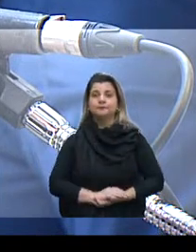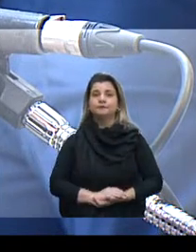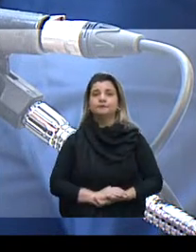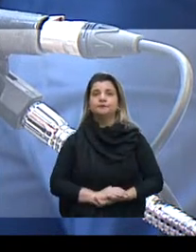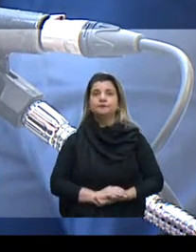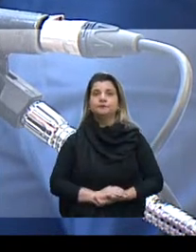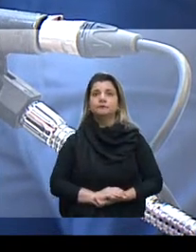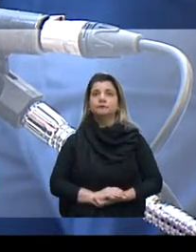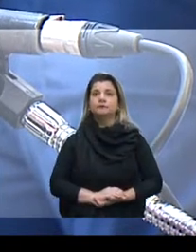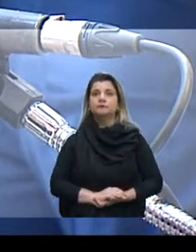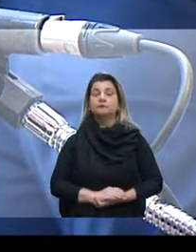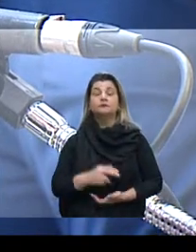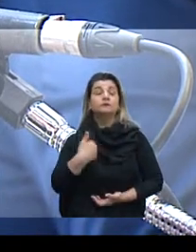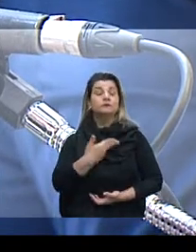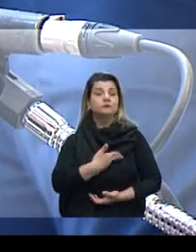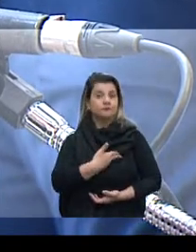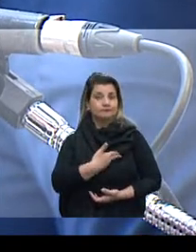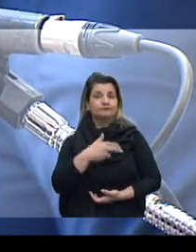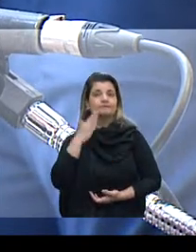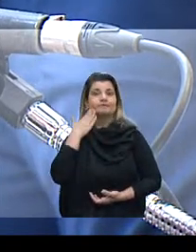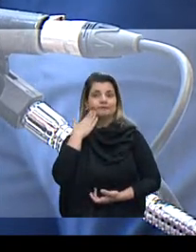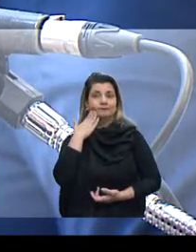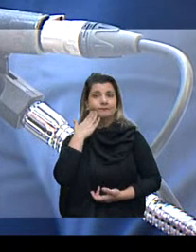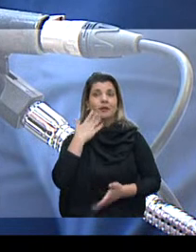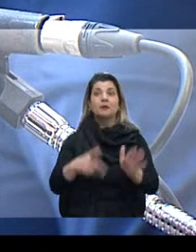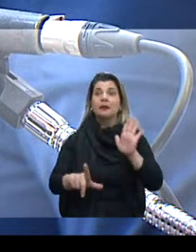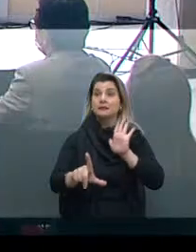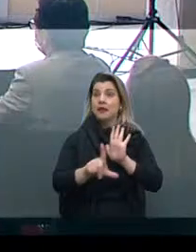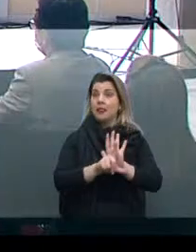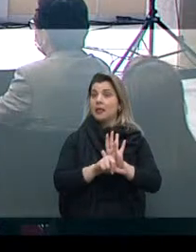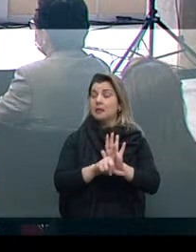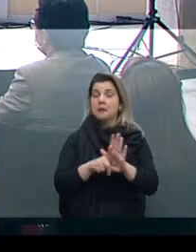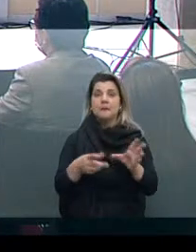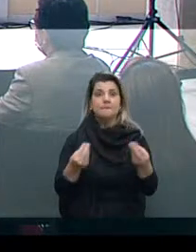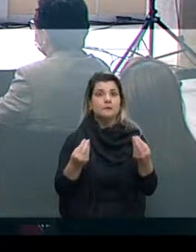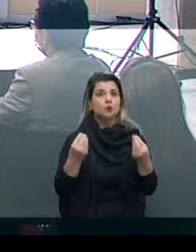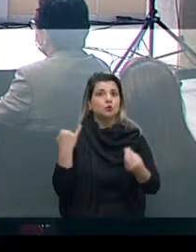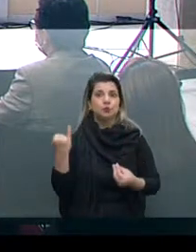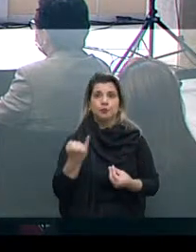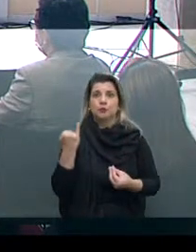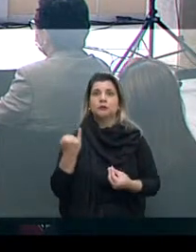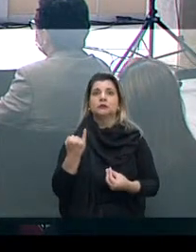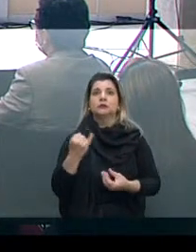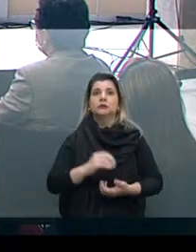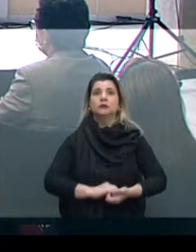Então, o a gente entende? A gente entende que essa legislação é superimportante, nós achamos que isso realmente